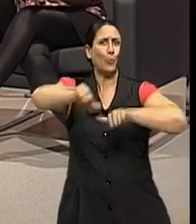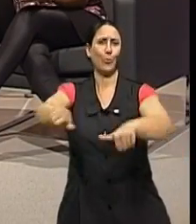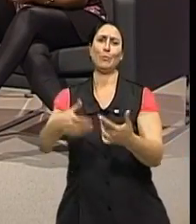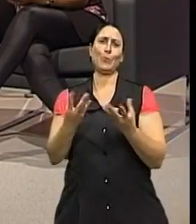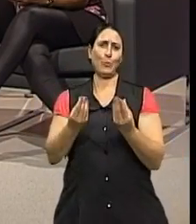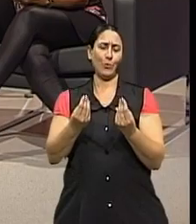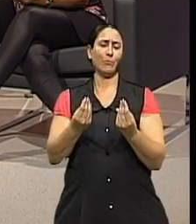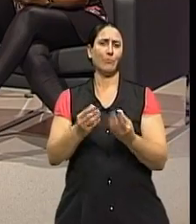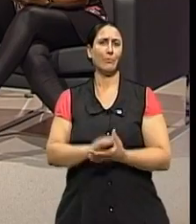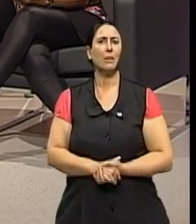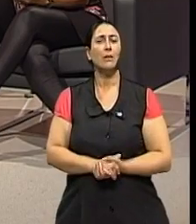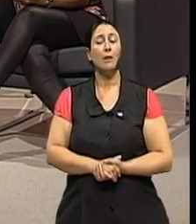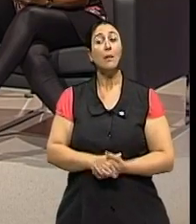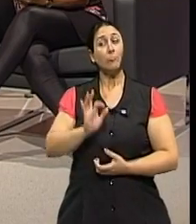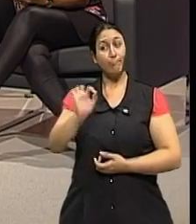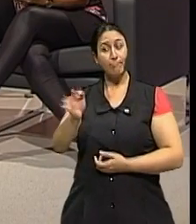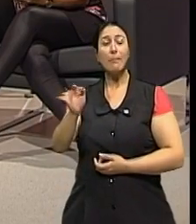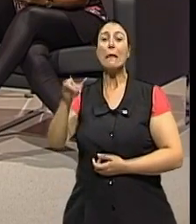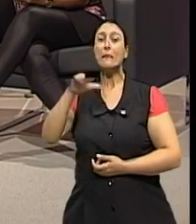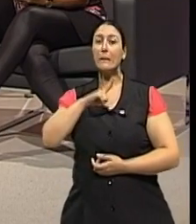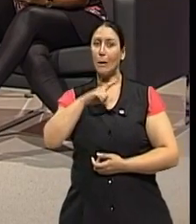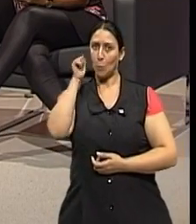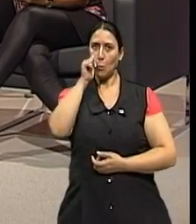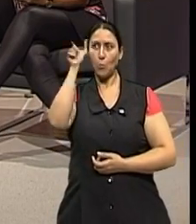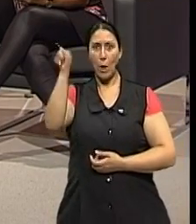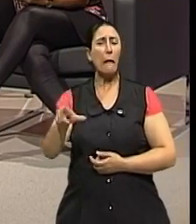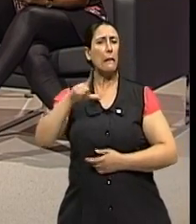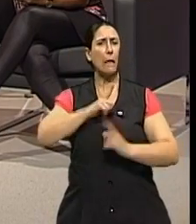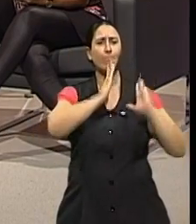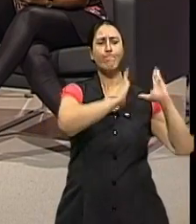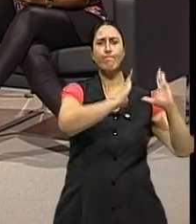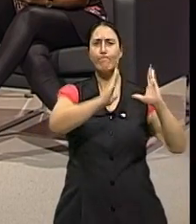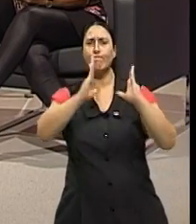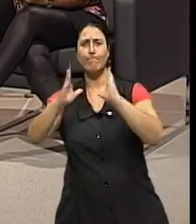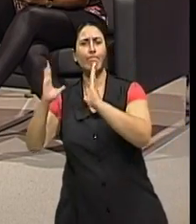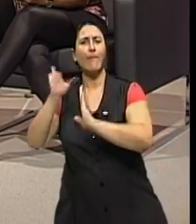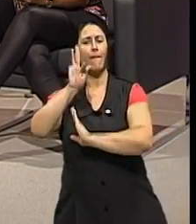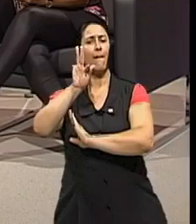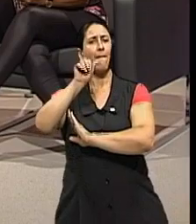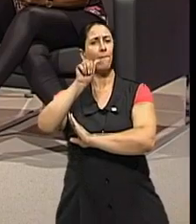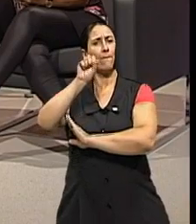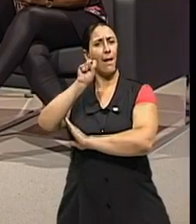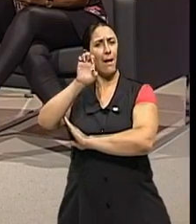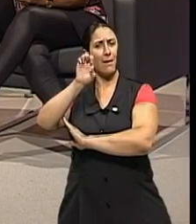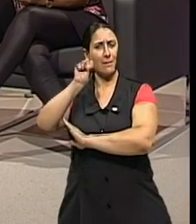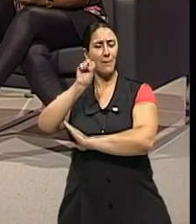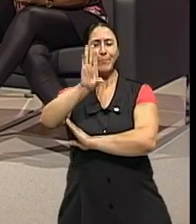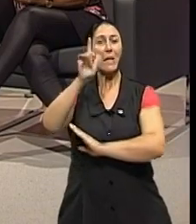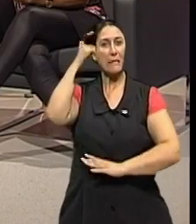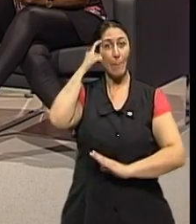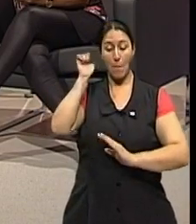que, para a gente ter ideia, a depressão, até a primeira menstruação da mulher,